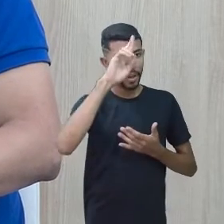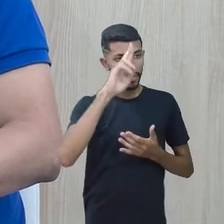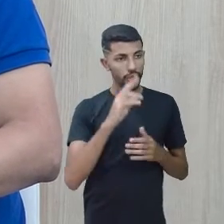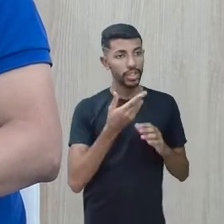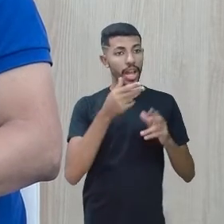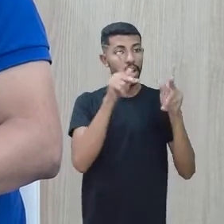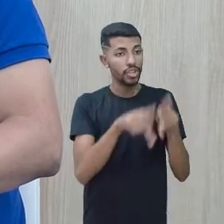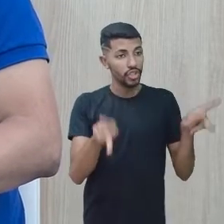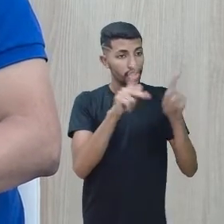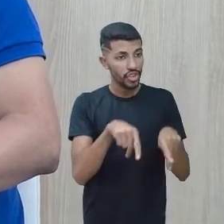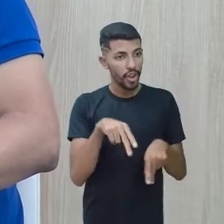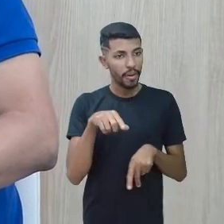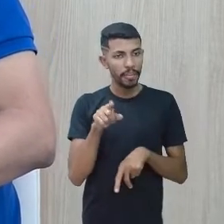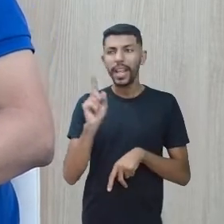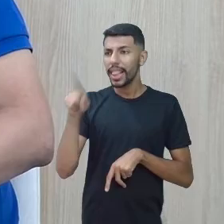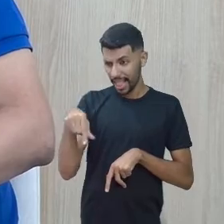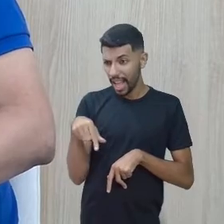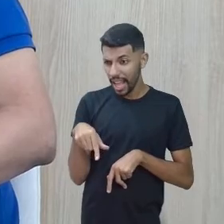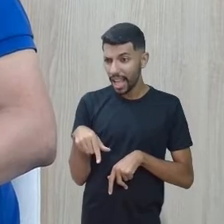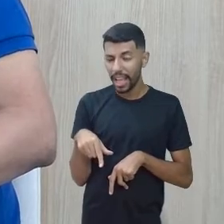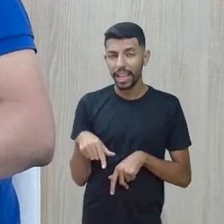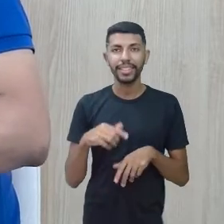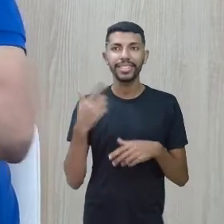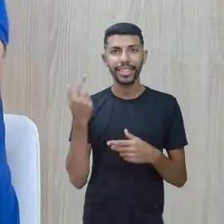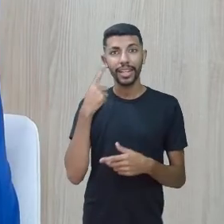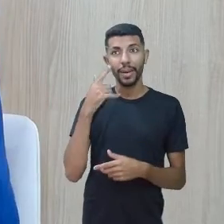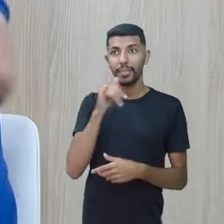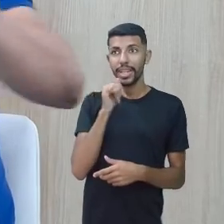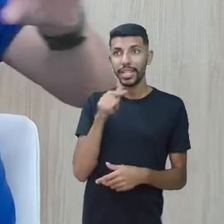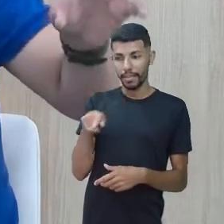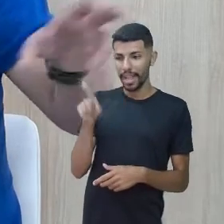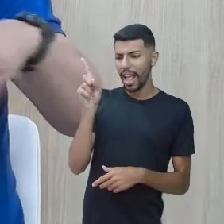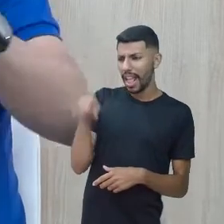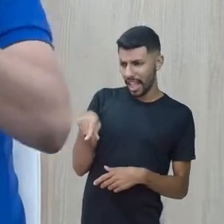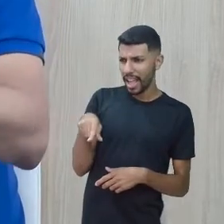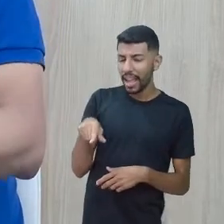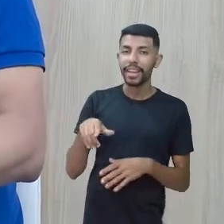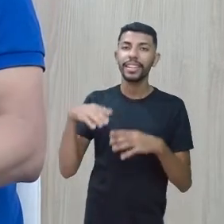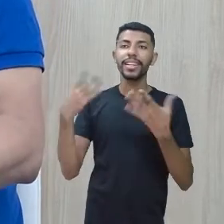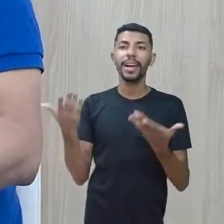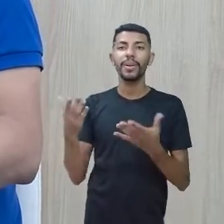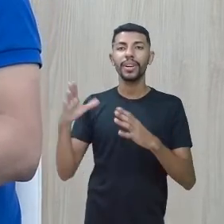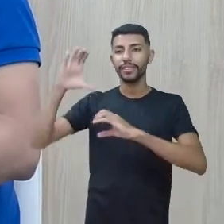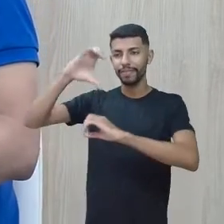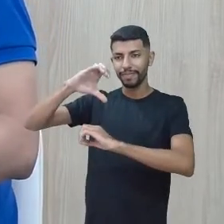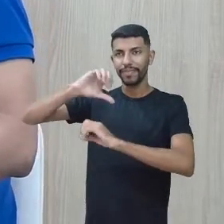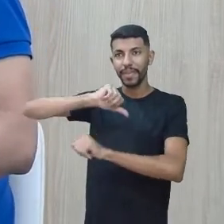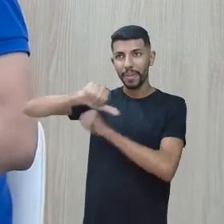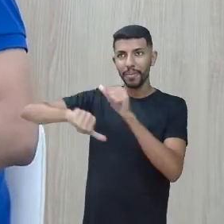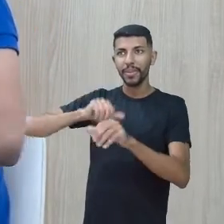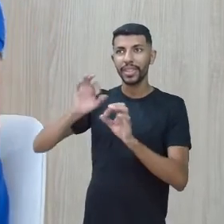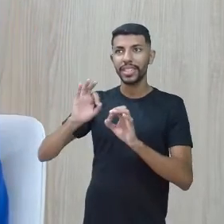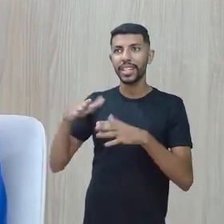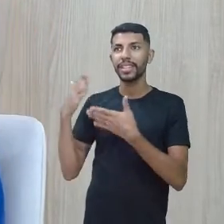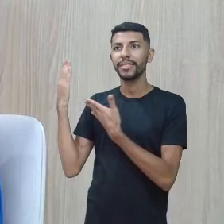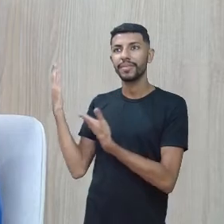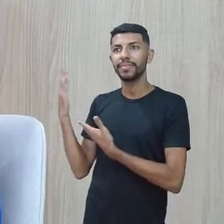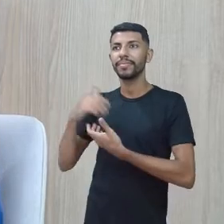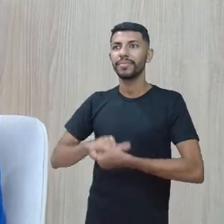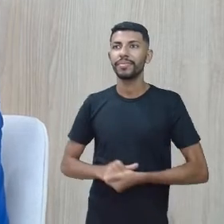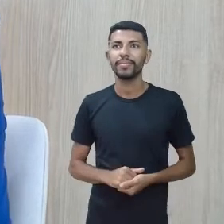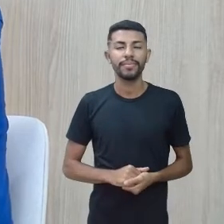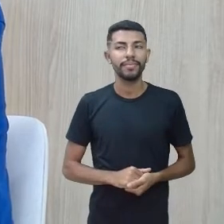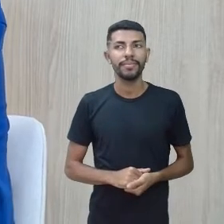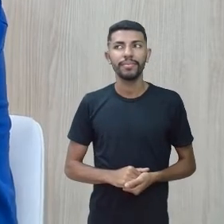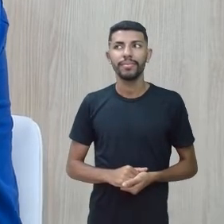afirmativa. Aí você faz isso no final. Né. Então, esse né transformou tudo essa afirmativa numa interrogativa. It's a good example. Aí é a mesma